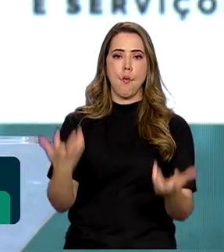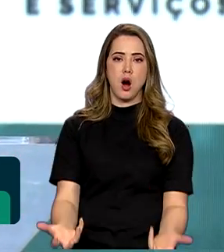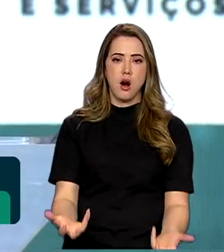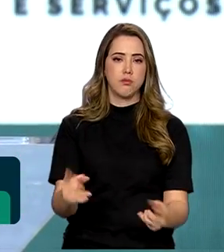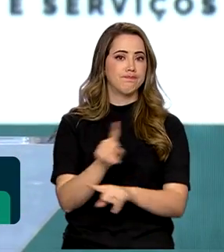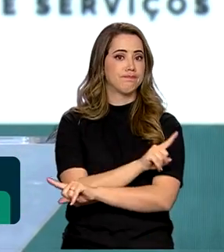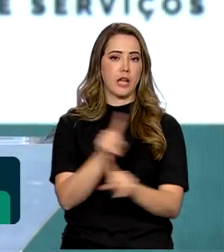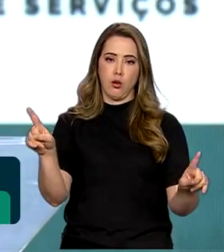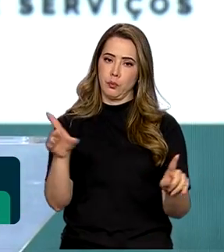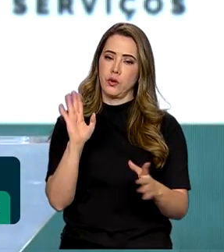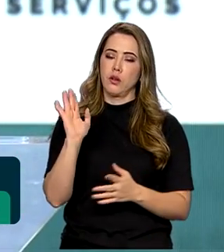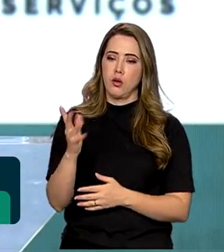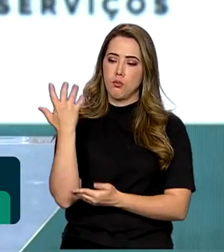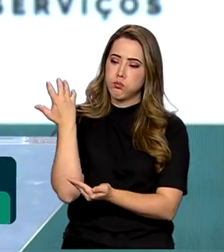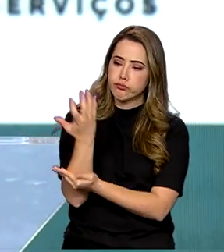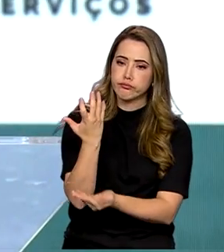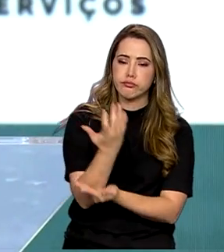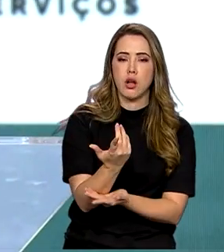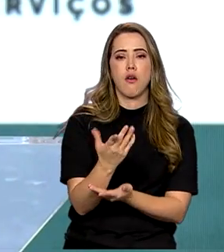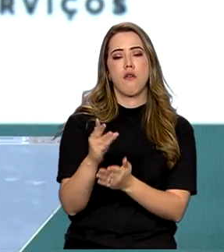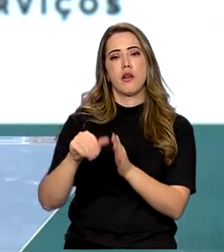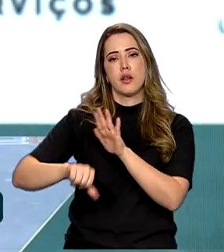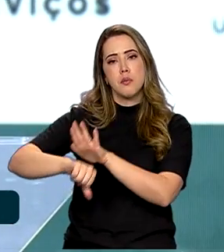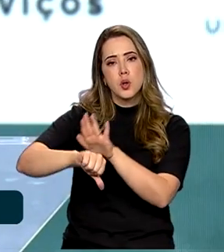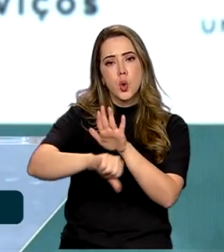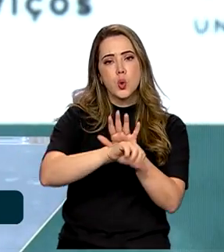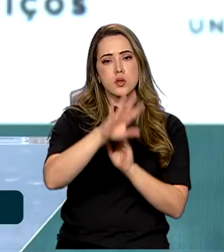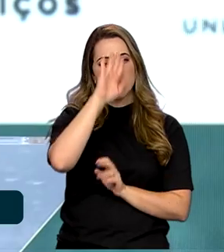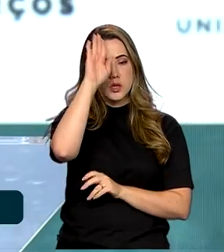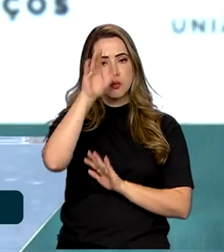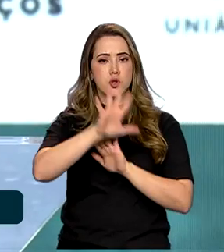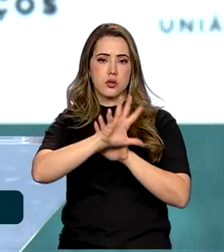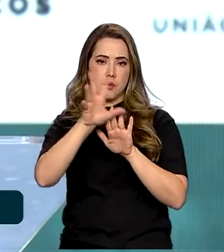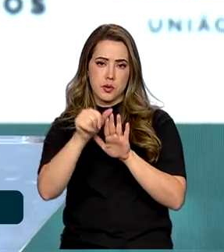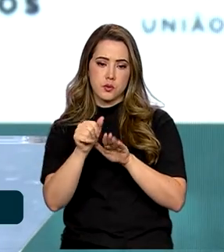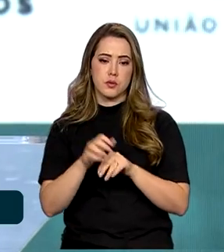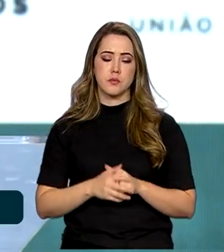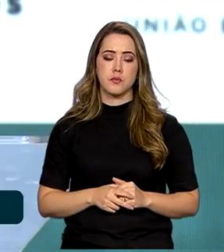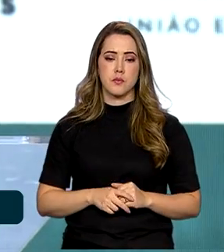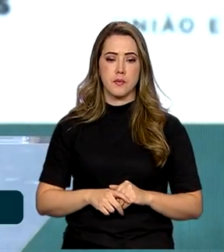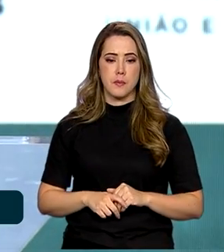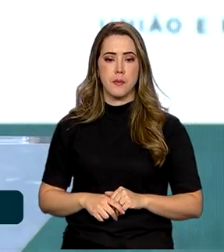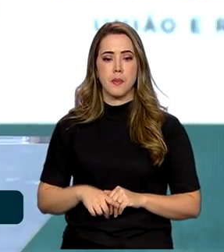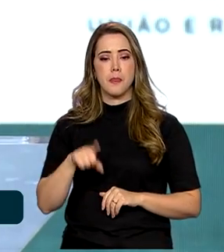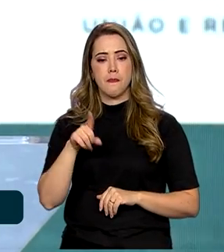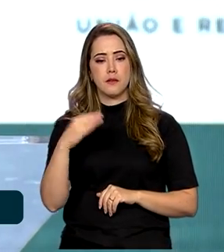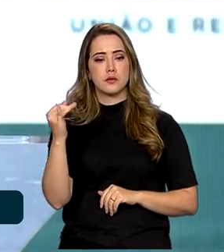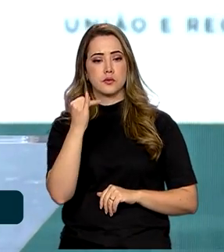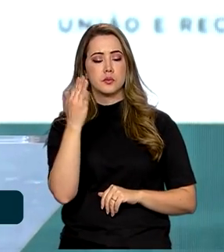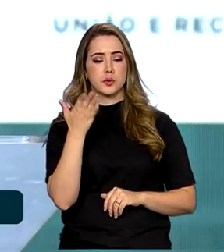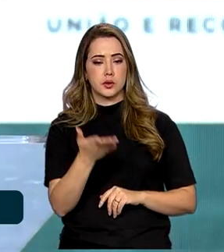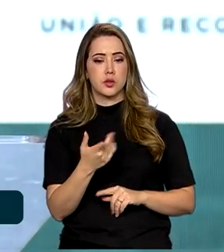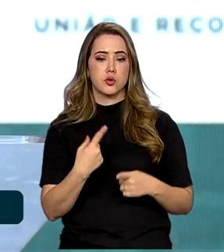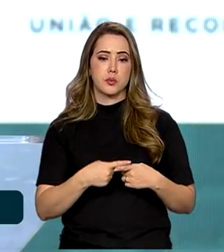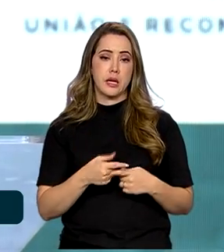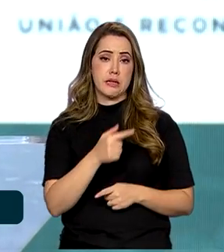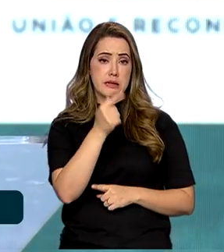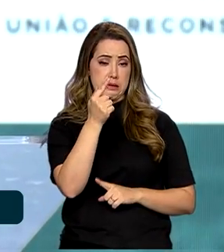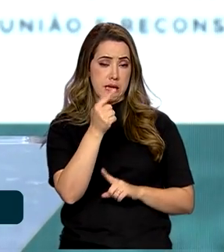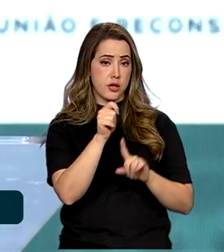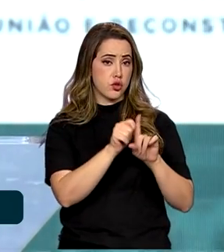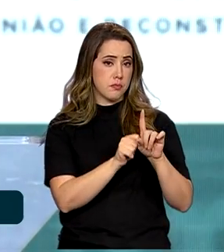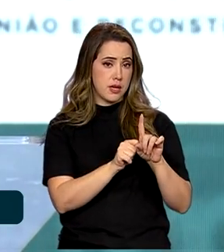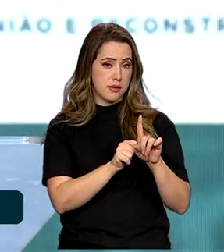irresponsável, especialmente na região amazônica. E foi bem sucedido. Em sete meses,